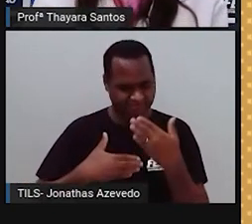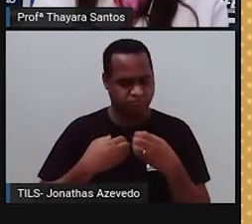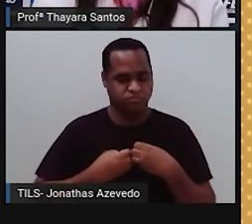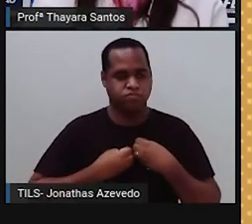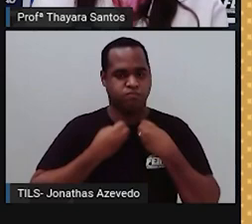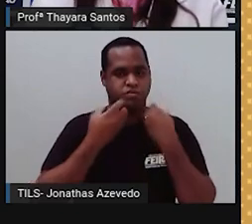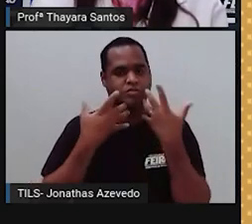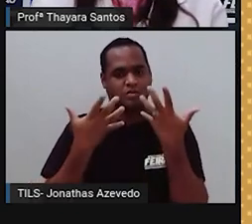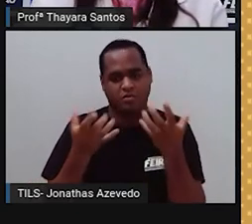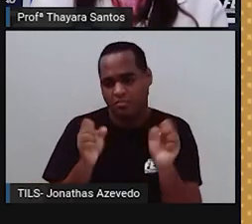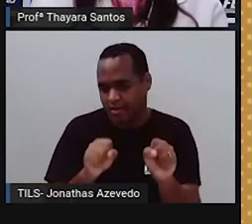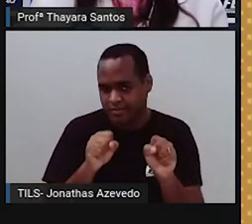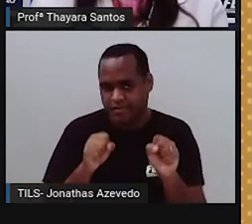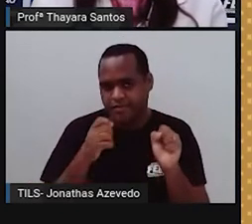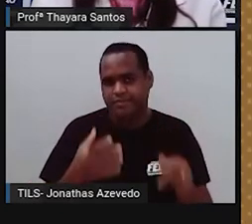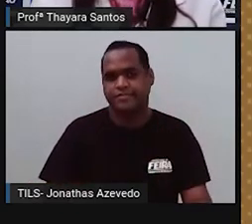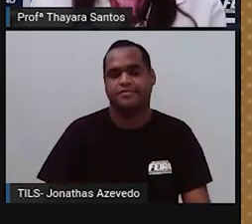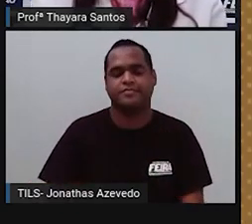disso.